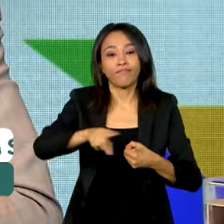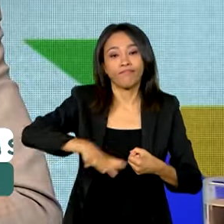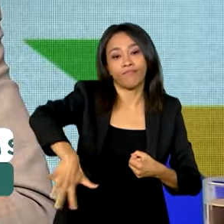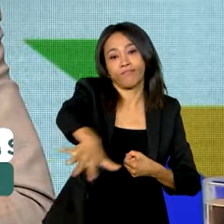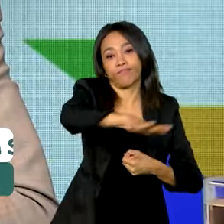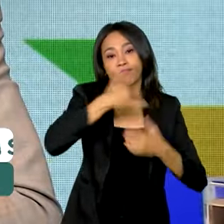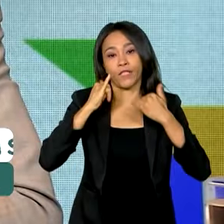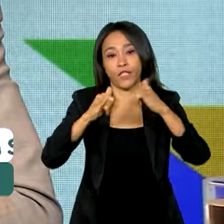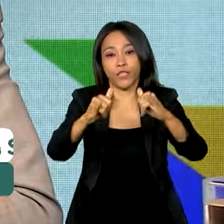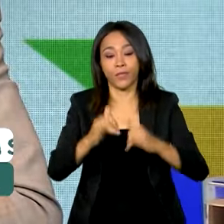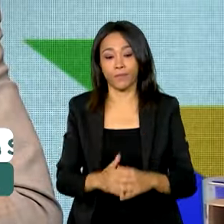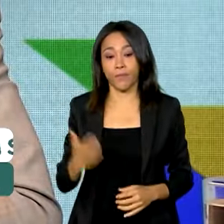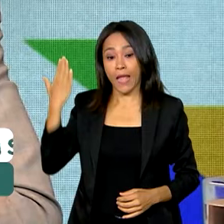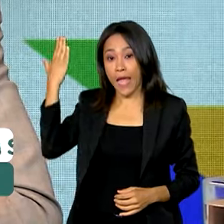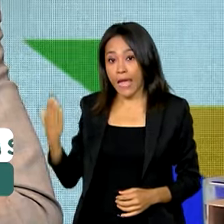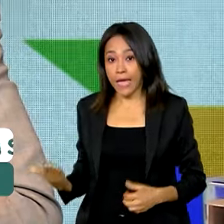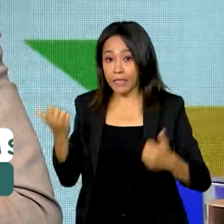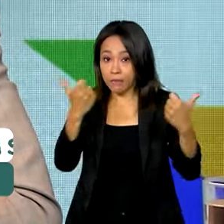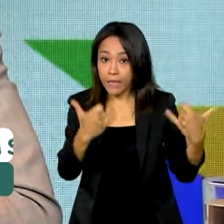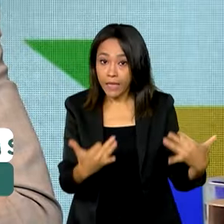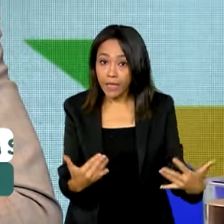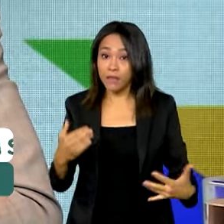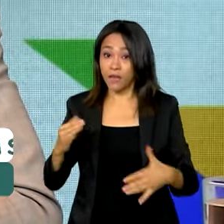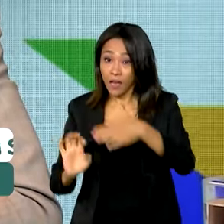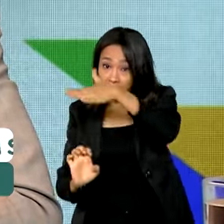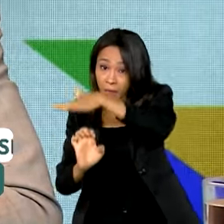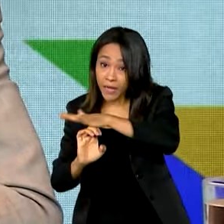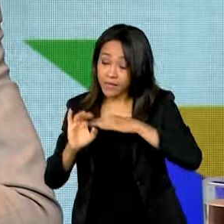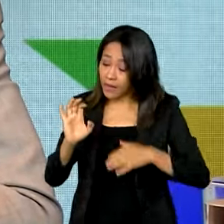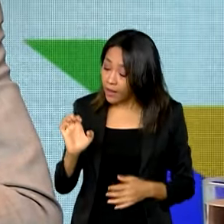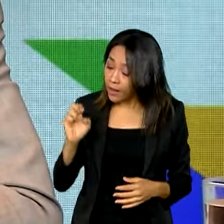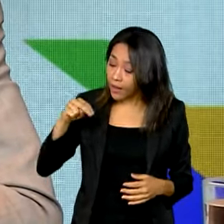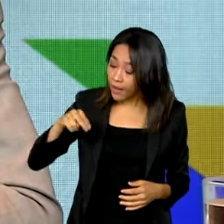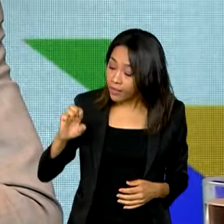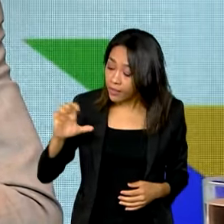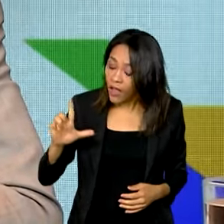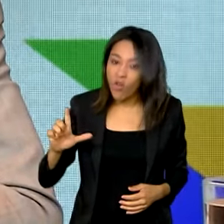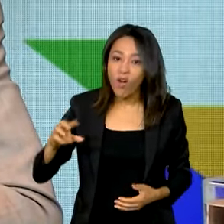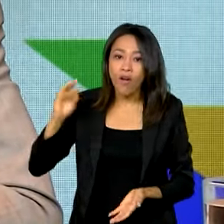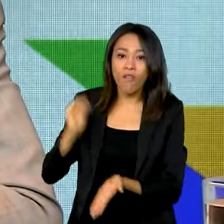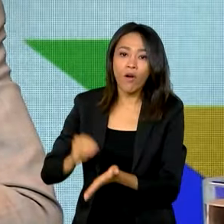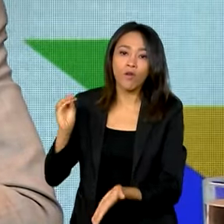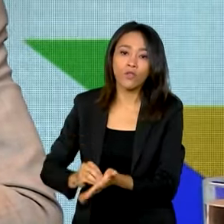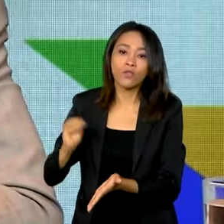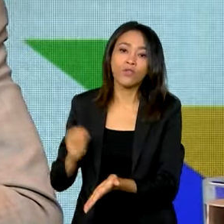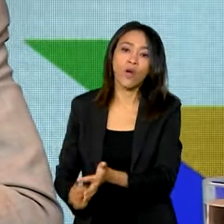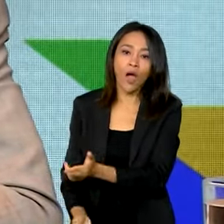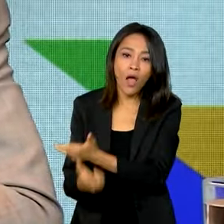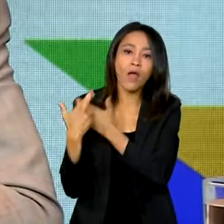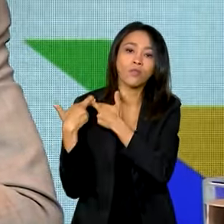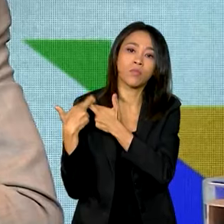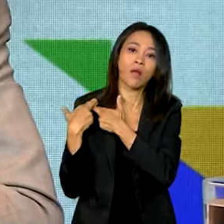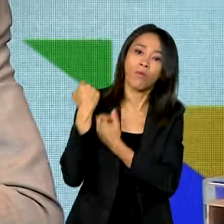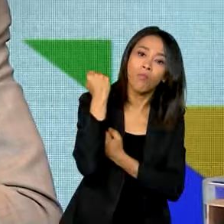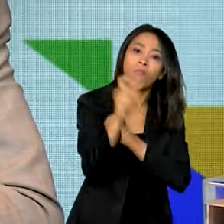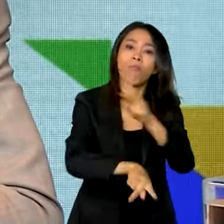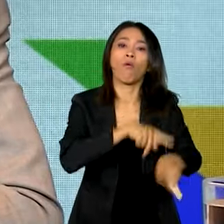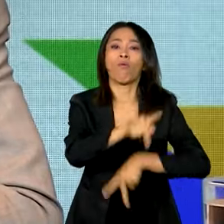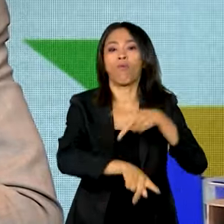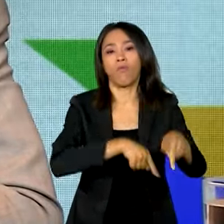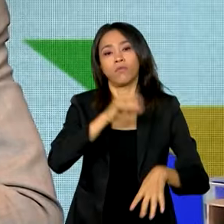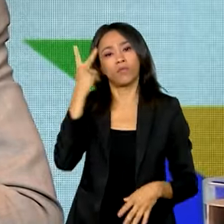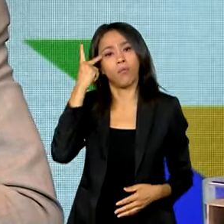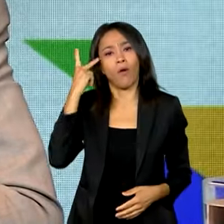Enel foi irresponsável com os paulistas, com os paulistanos, de